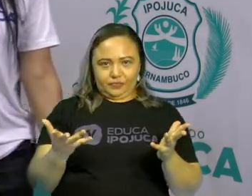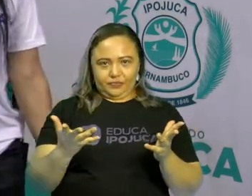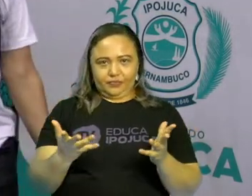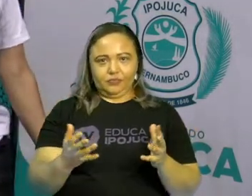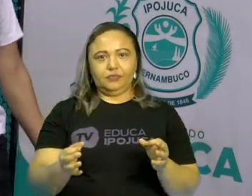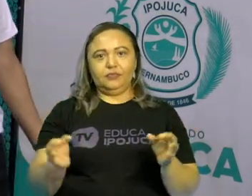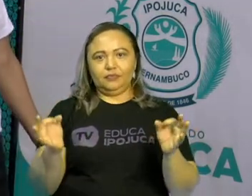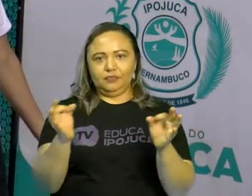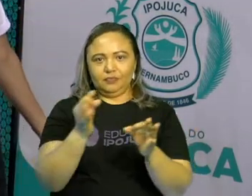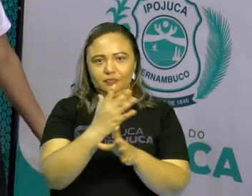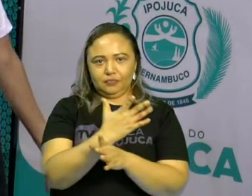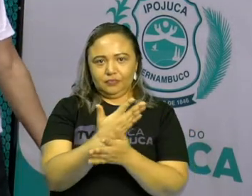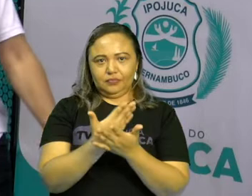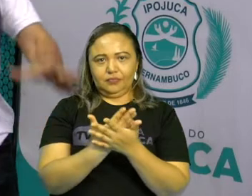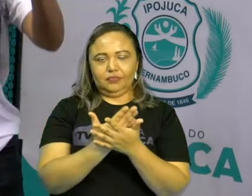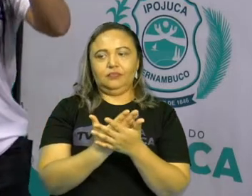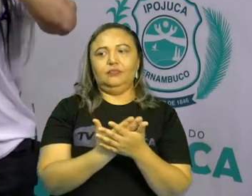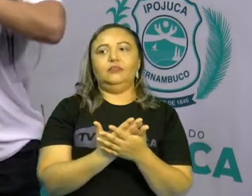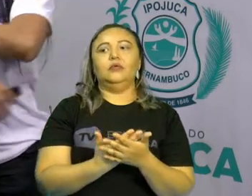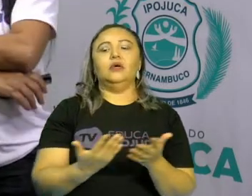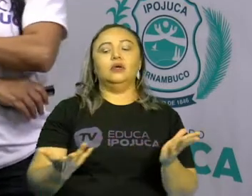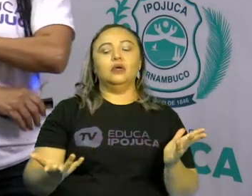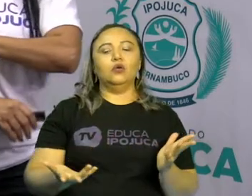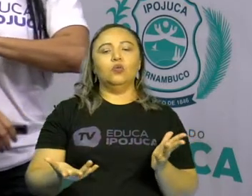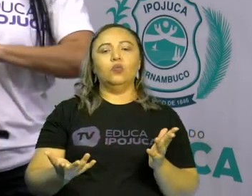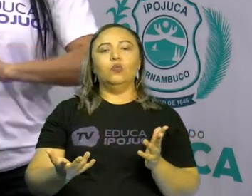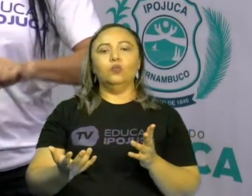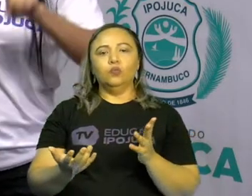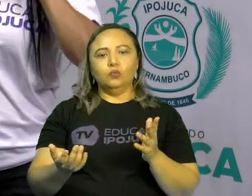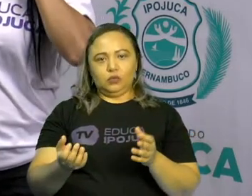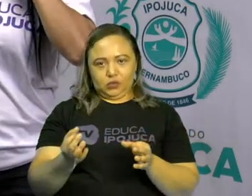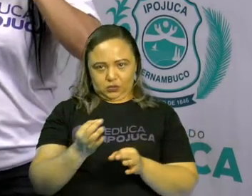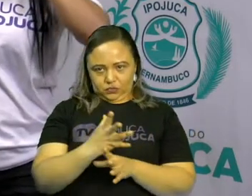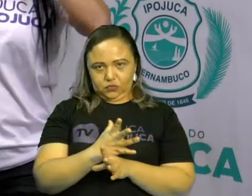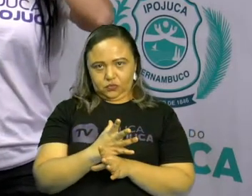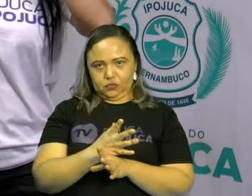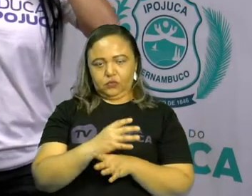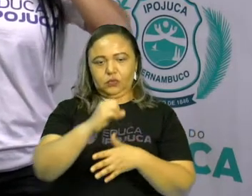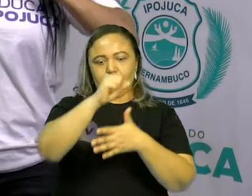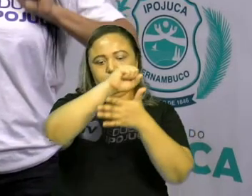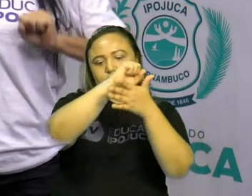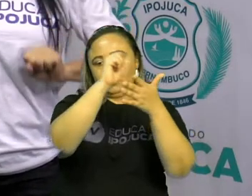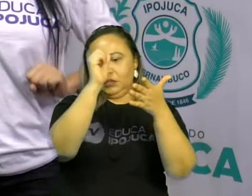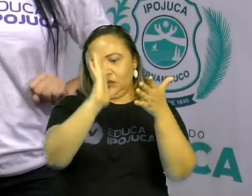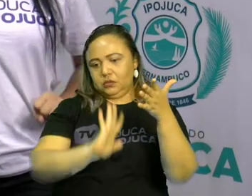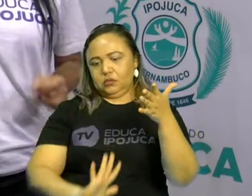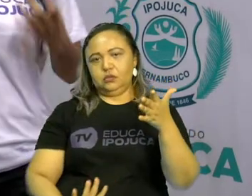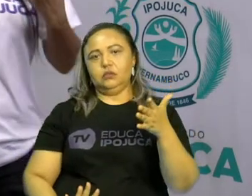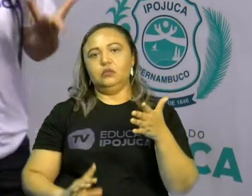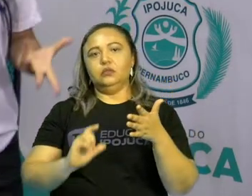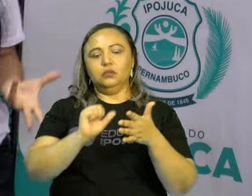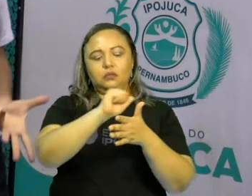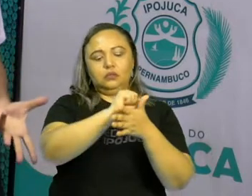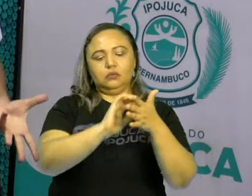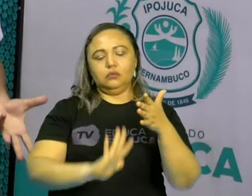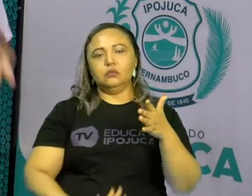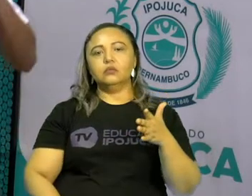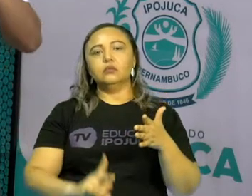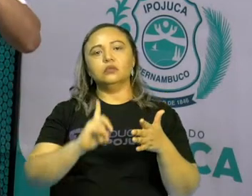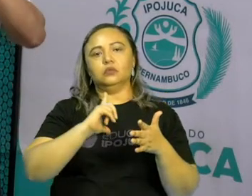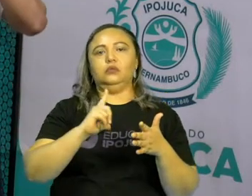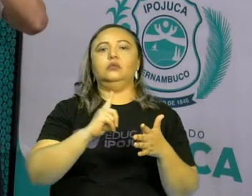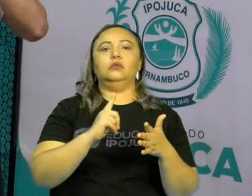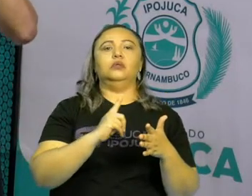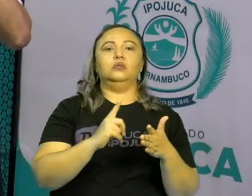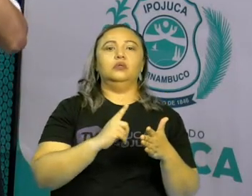Como vocês sabem, cada vez que termina a nossa aula, nós teremos um desafio. O que é um desafio?